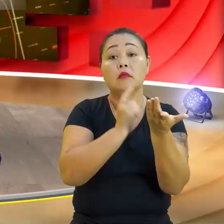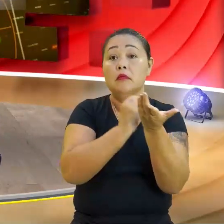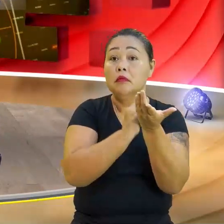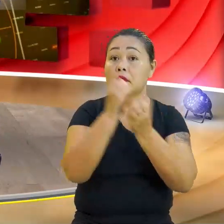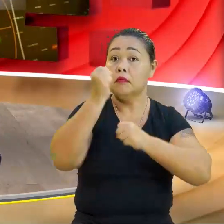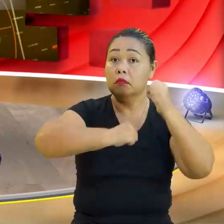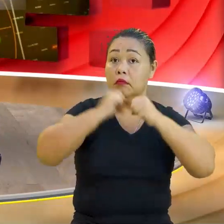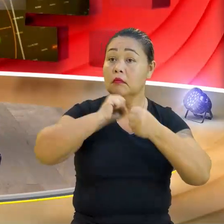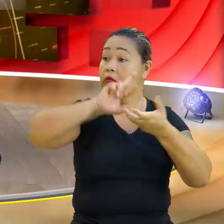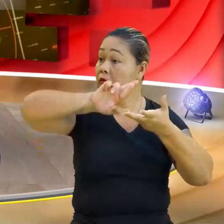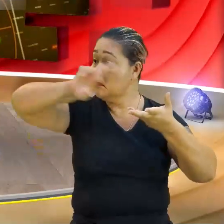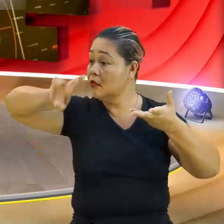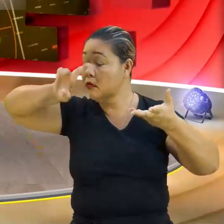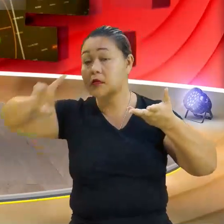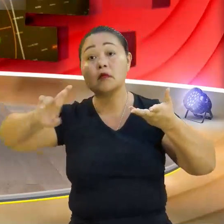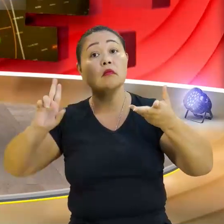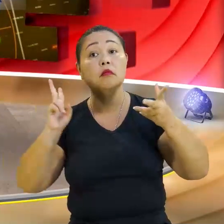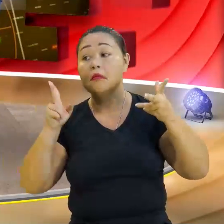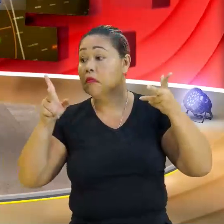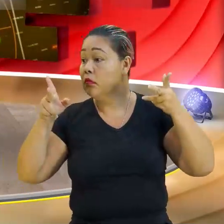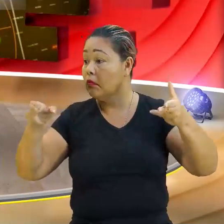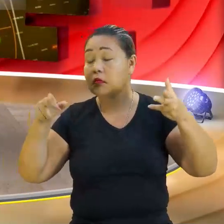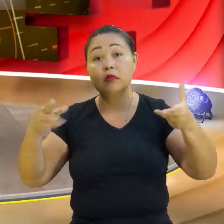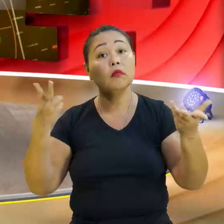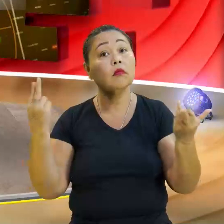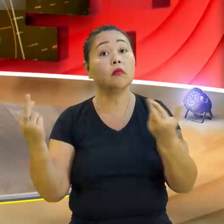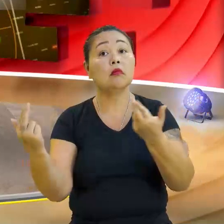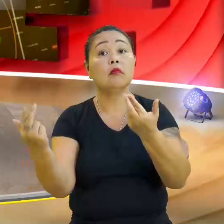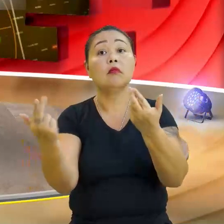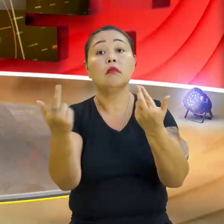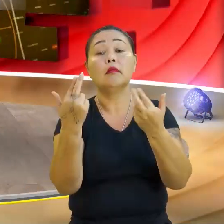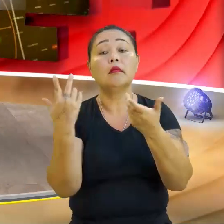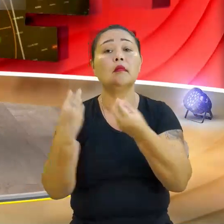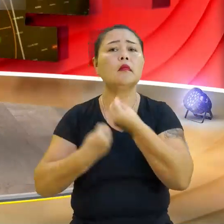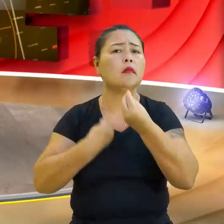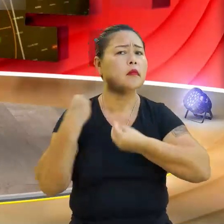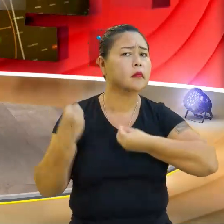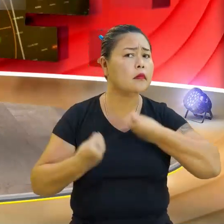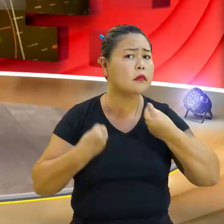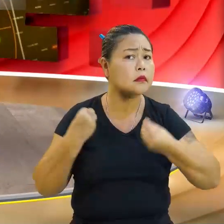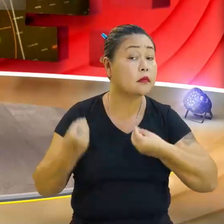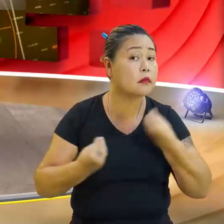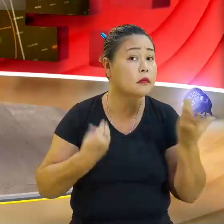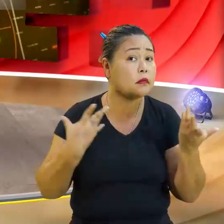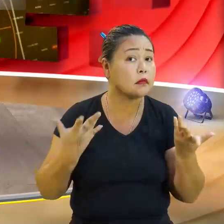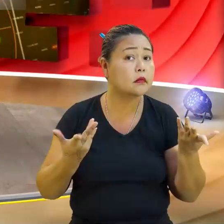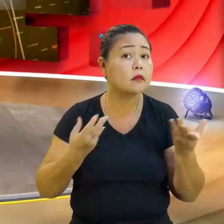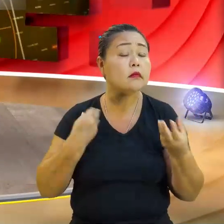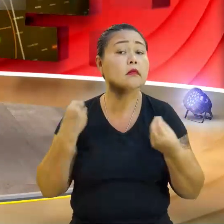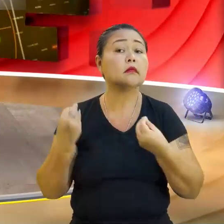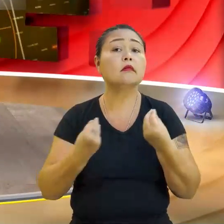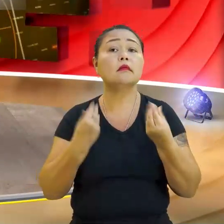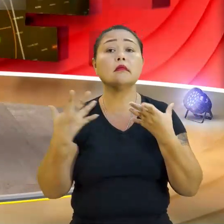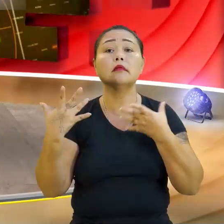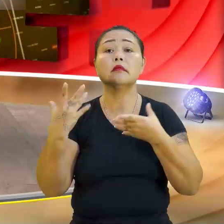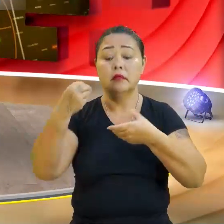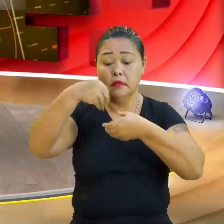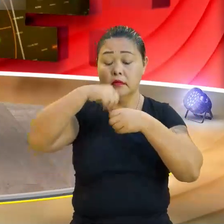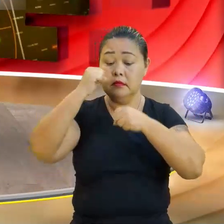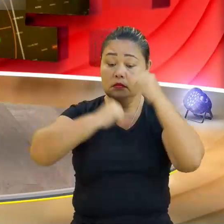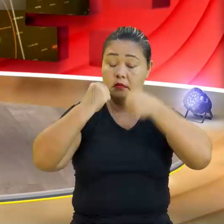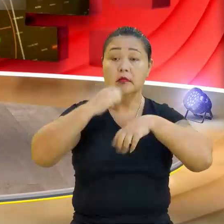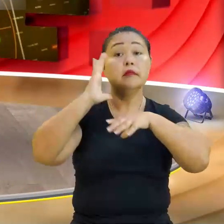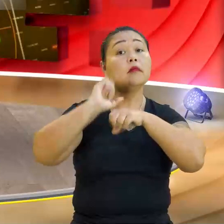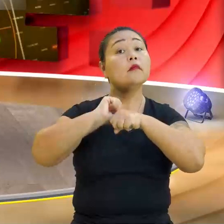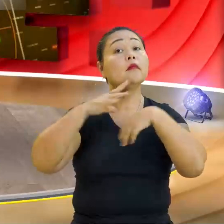é o valor que sai. É a mesma correspondência. Eles ficam se perguntando, como assim, professores? E que operação está acontecendo dentro da máquina, então?